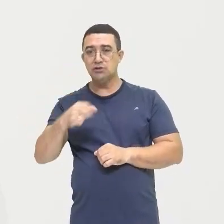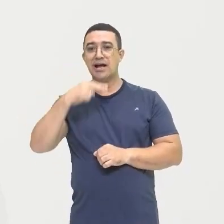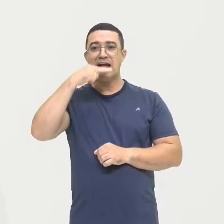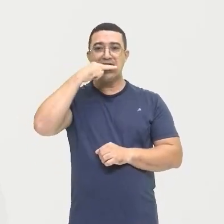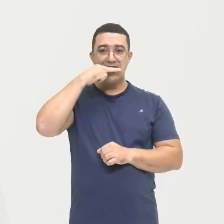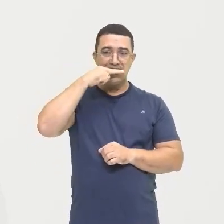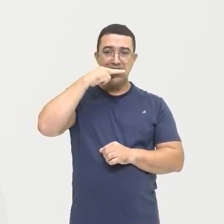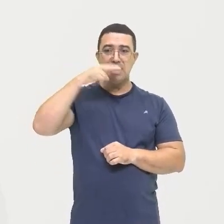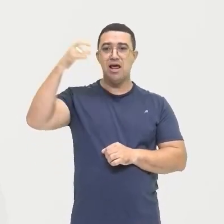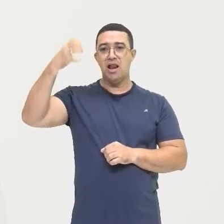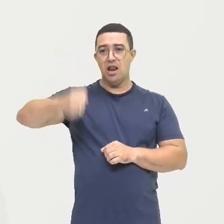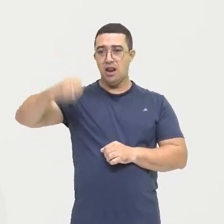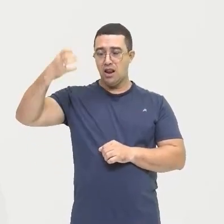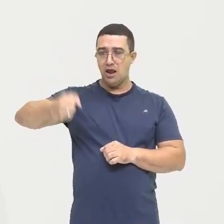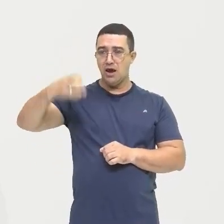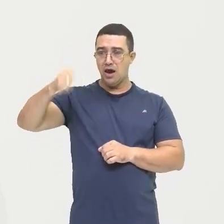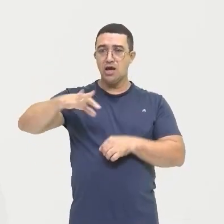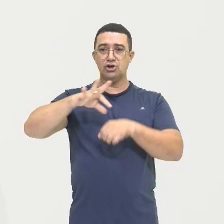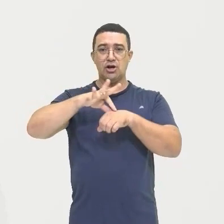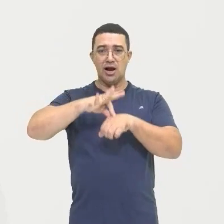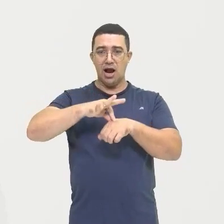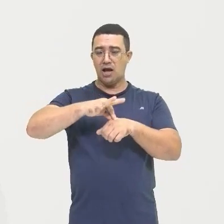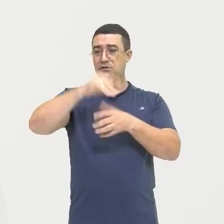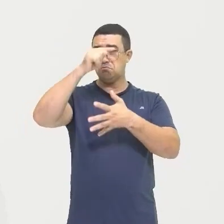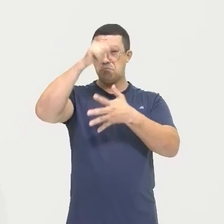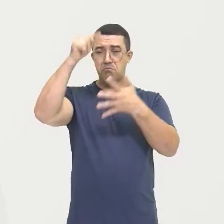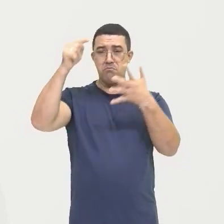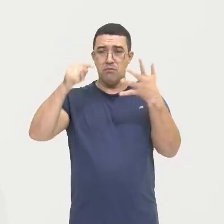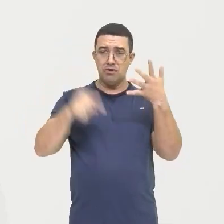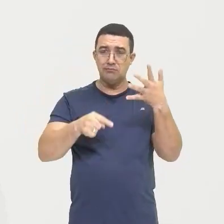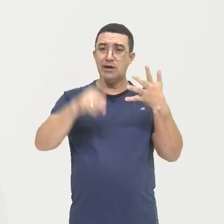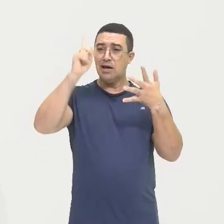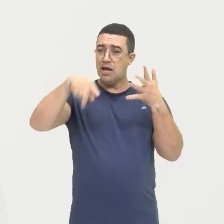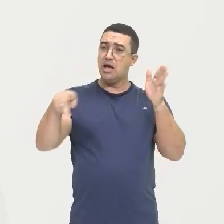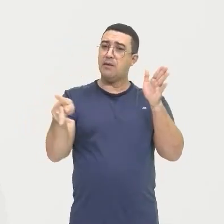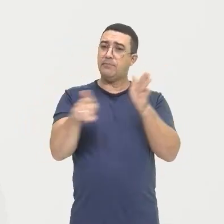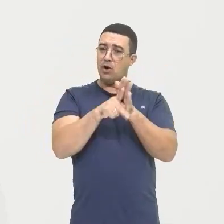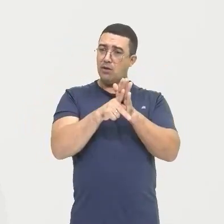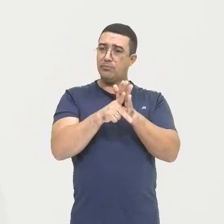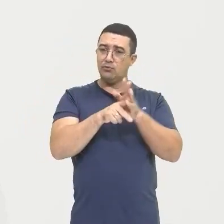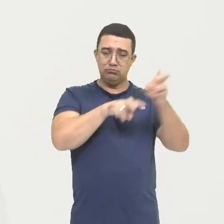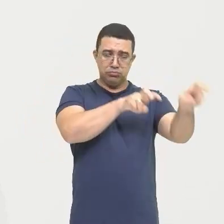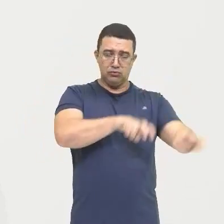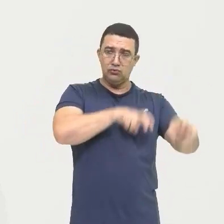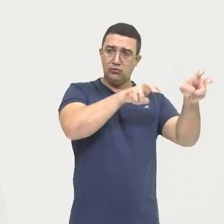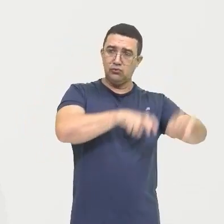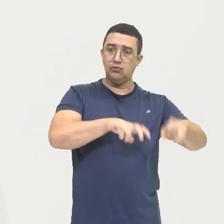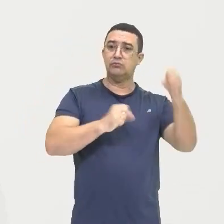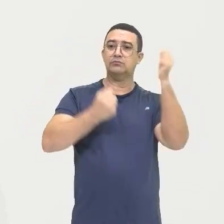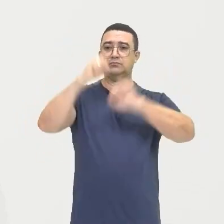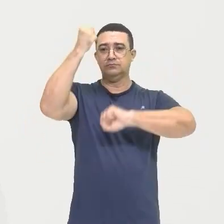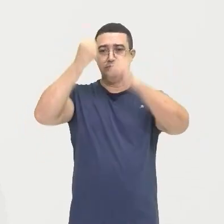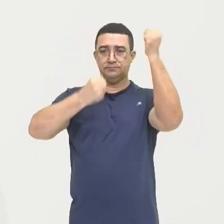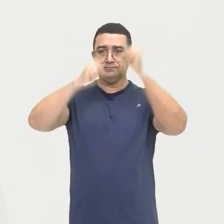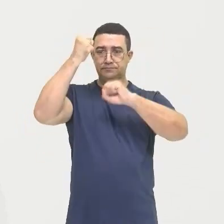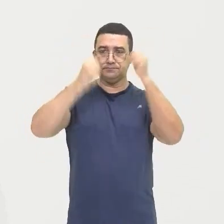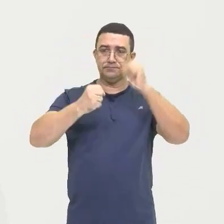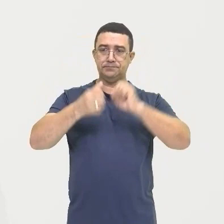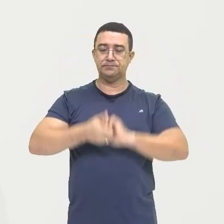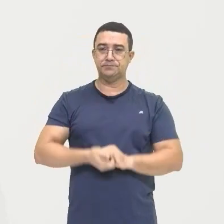-açúcar O leite Carne Entre outros Que vão ser destinados Aqui Para as